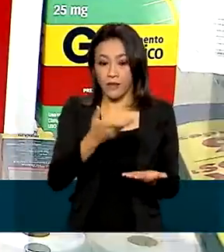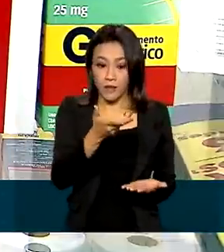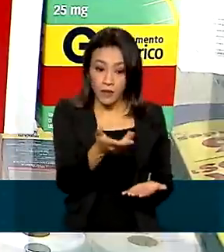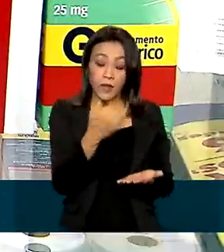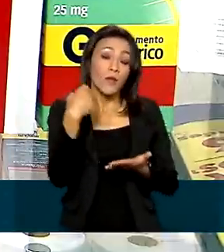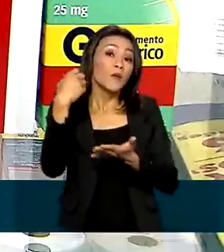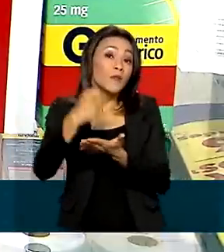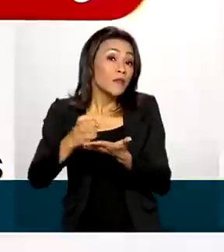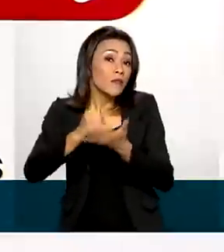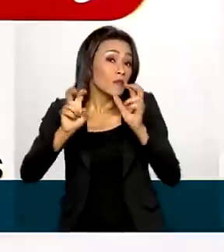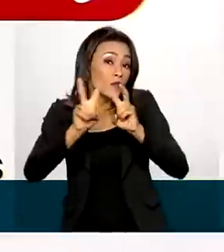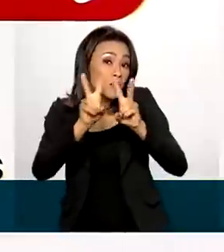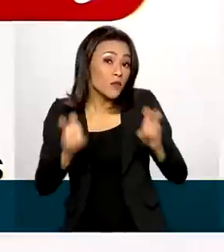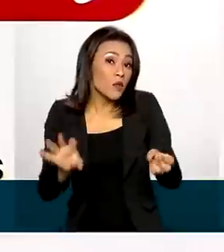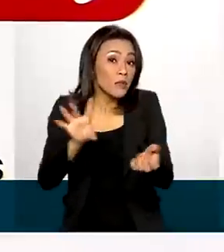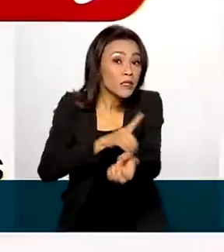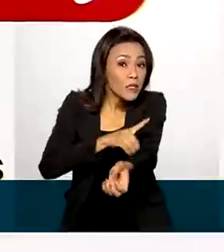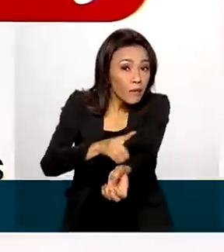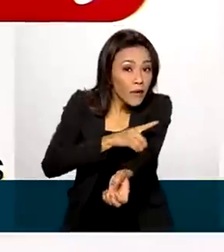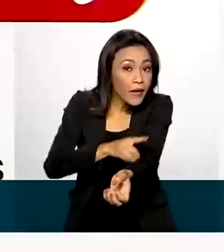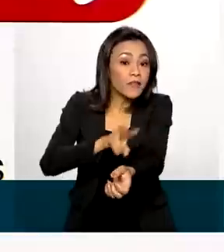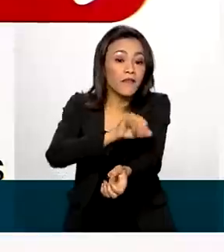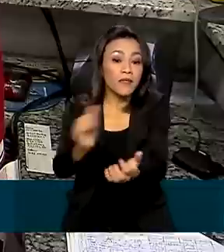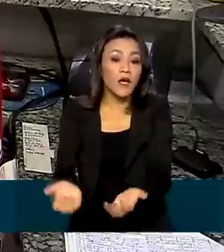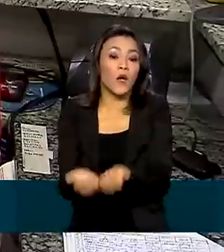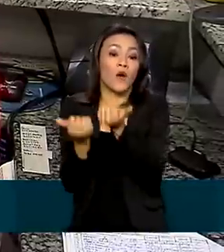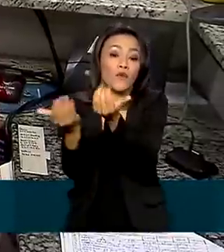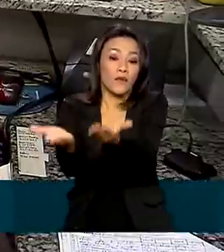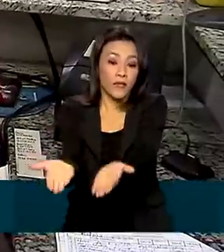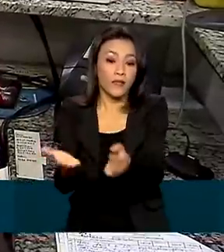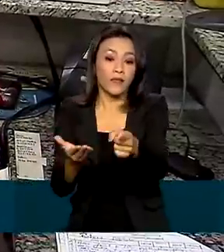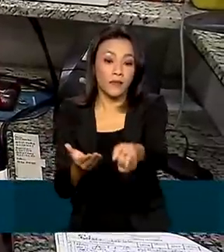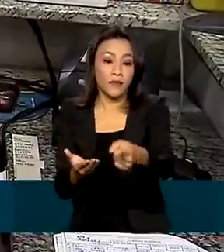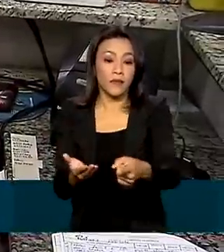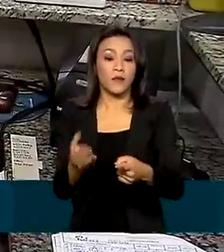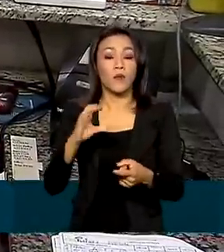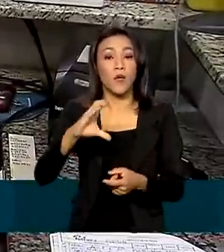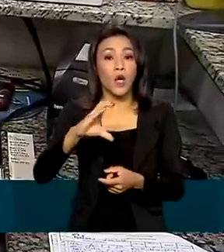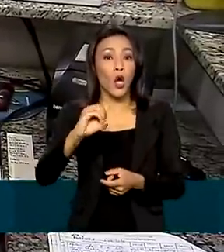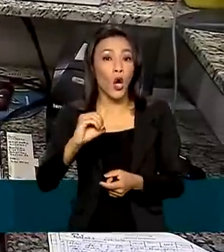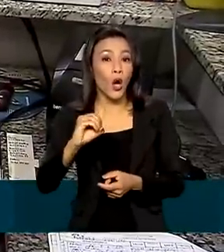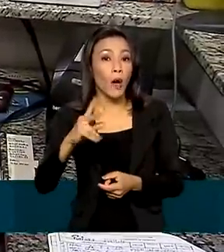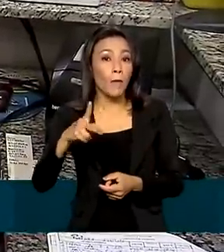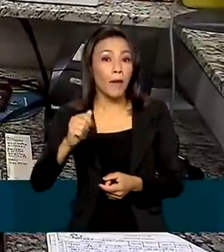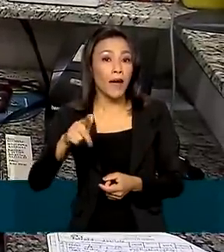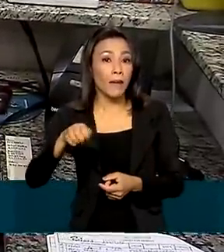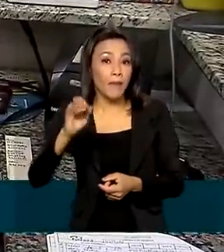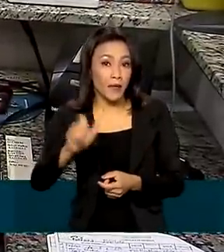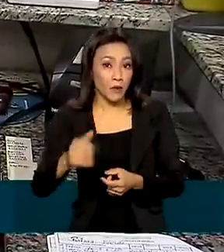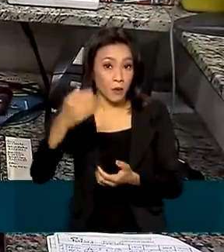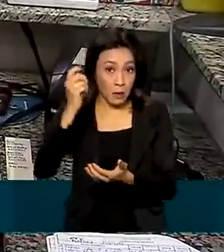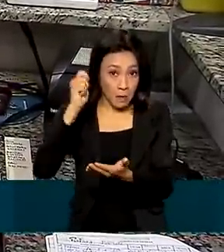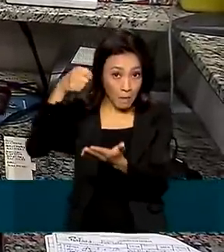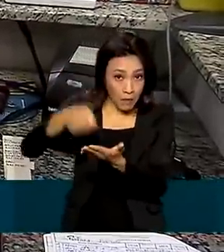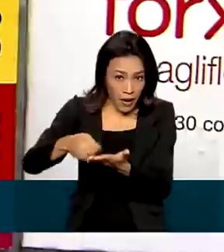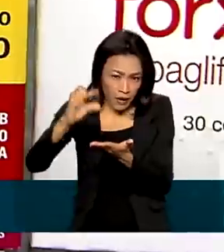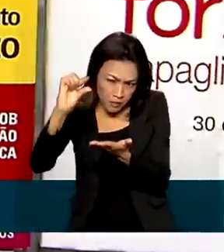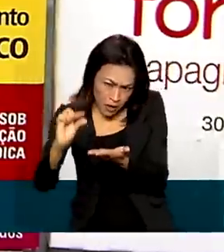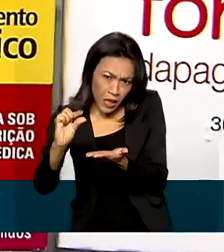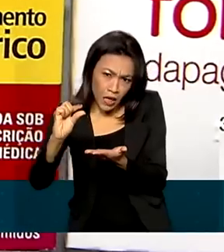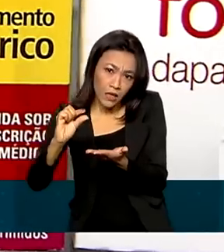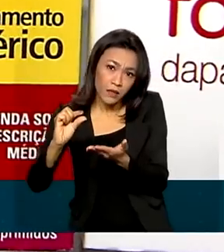contra diabetes será oferecido na modalidade de copagamento. A pessoa paga uma pequena parte do valor.